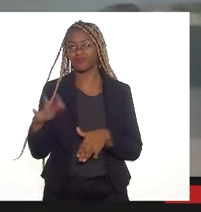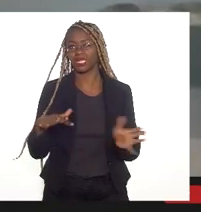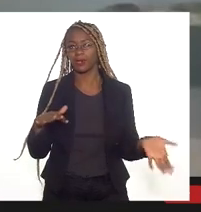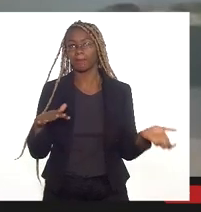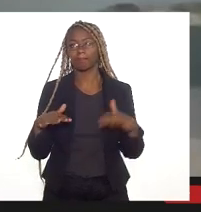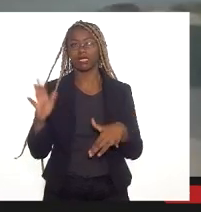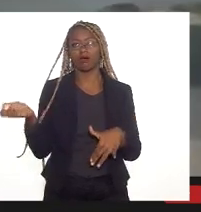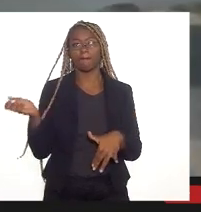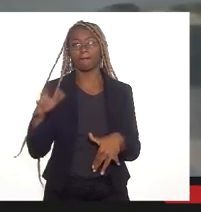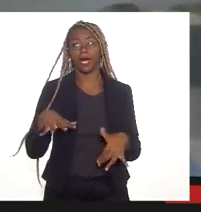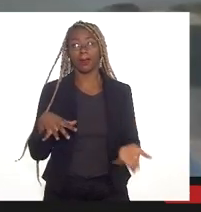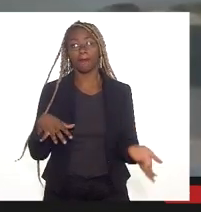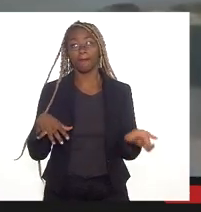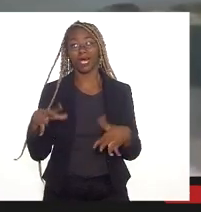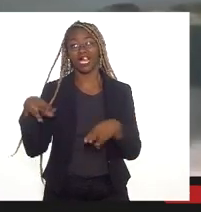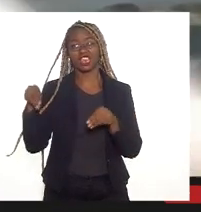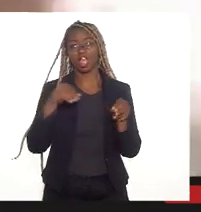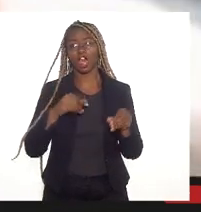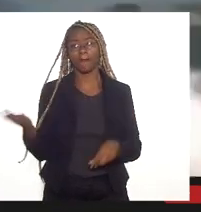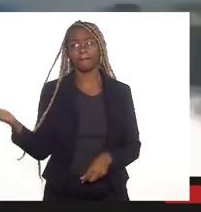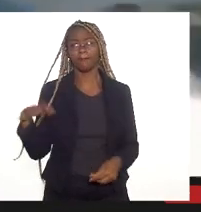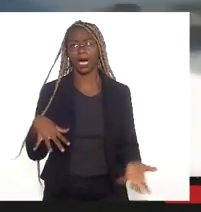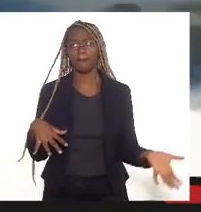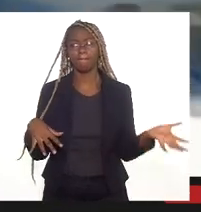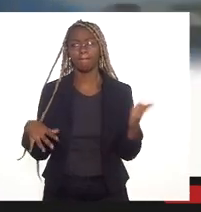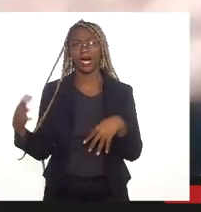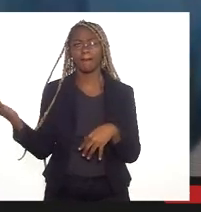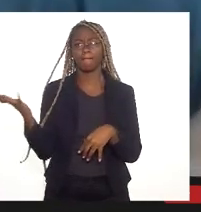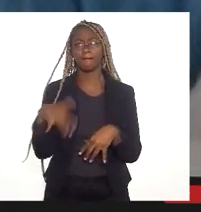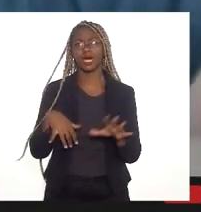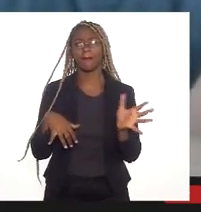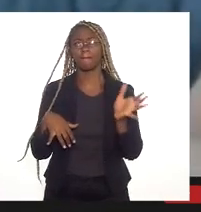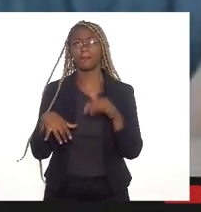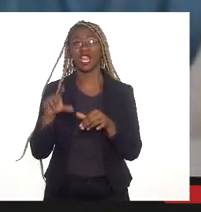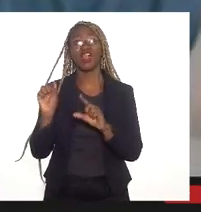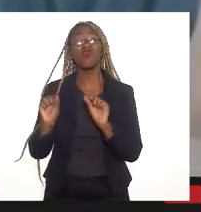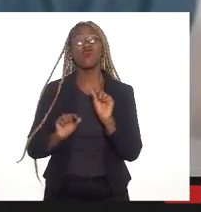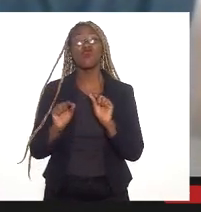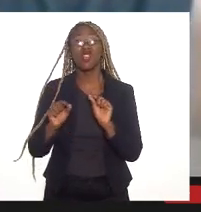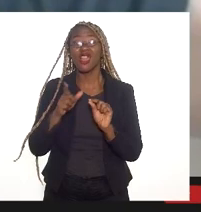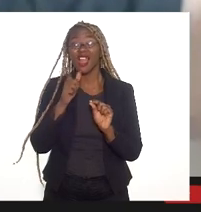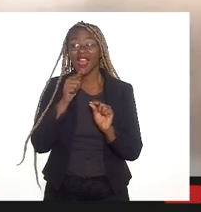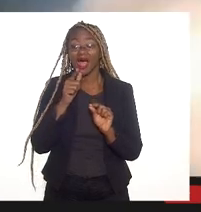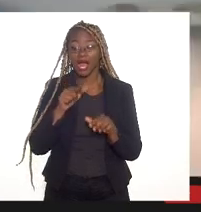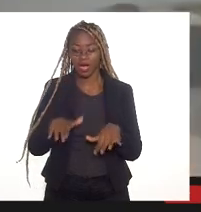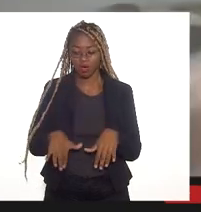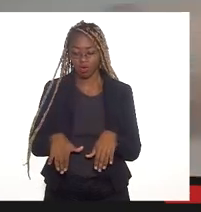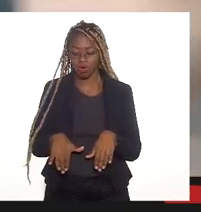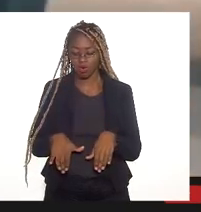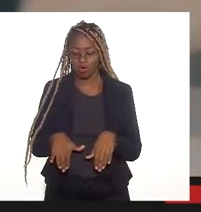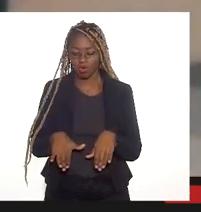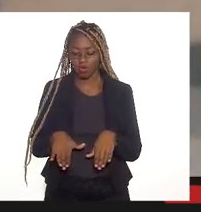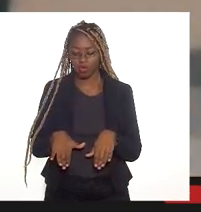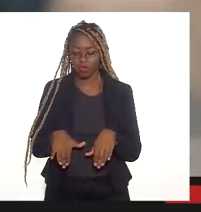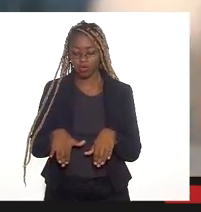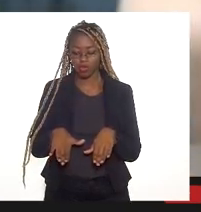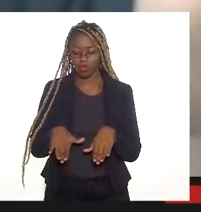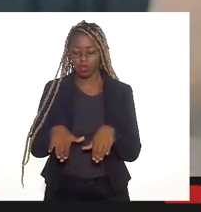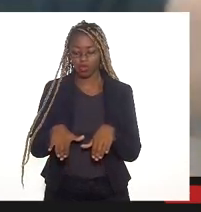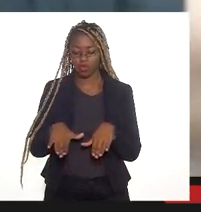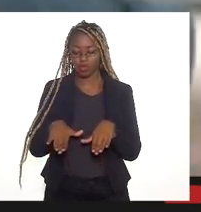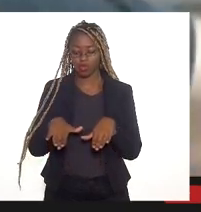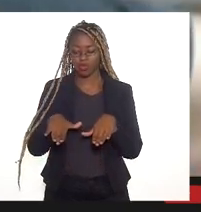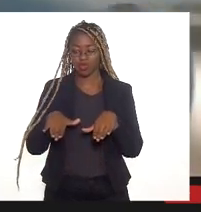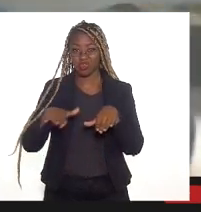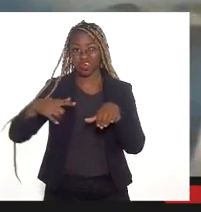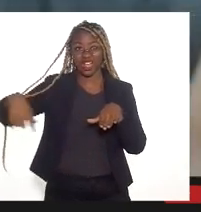acontecer com ele? A consequência dessa obra é elevar o nível do lençol freático em todo o entorno. Então,